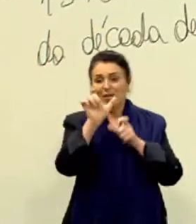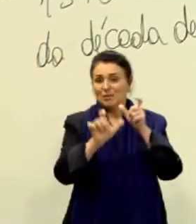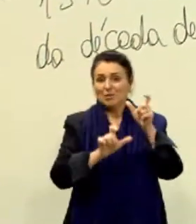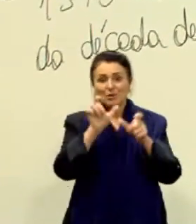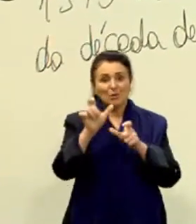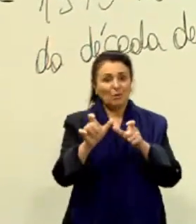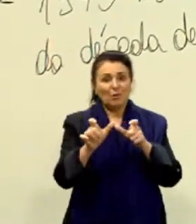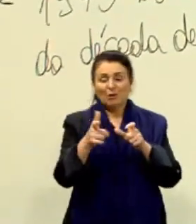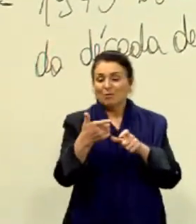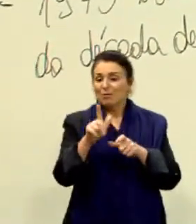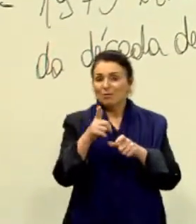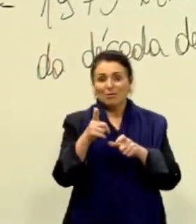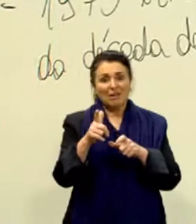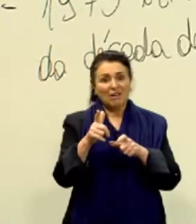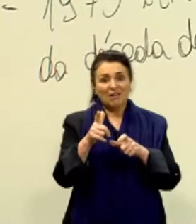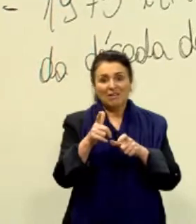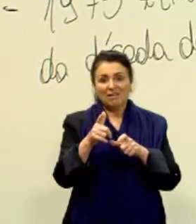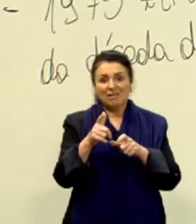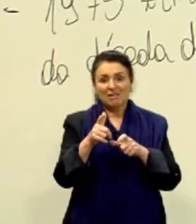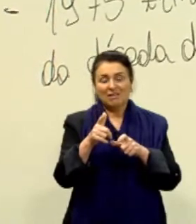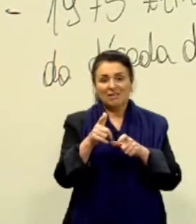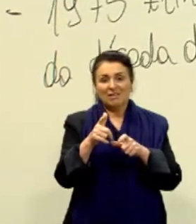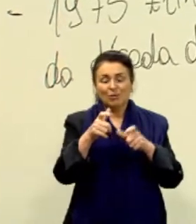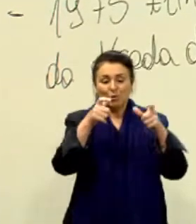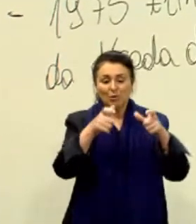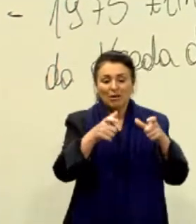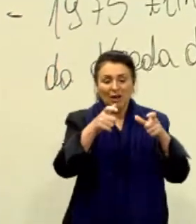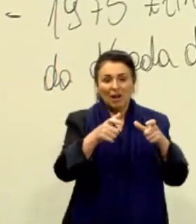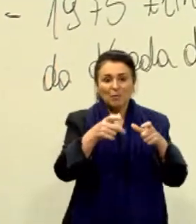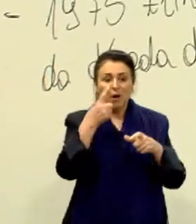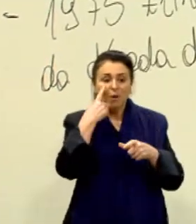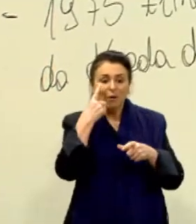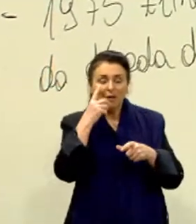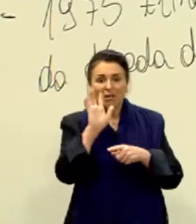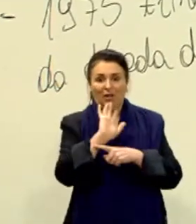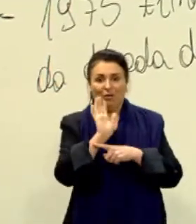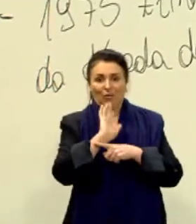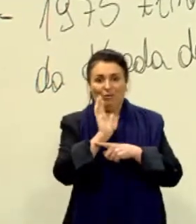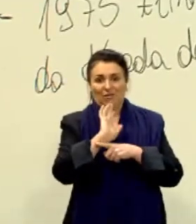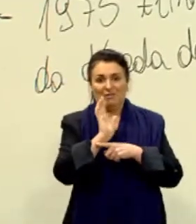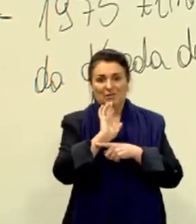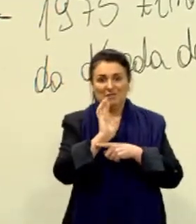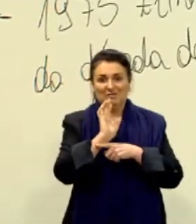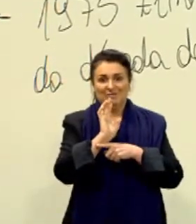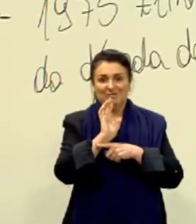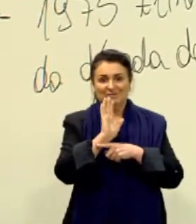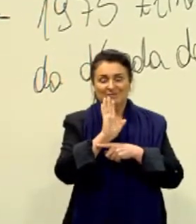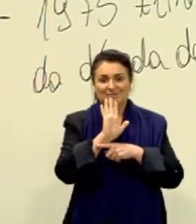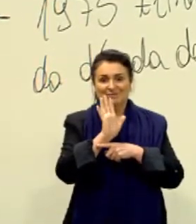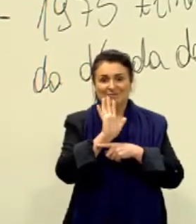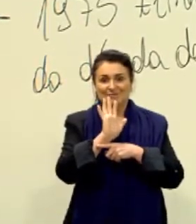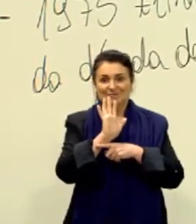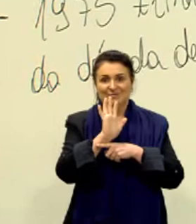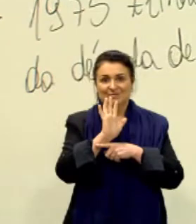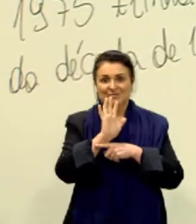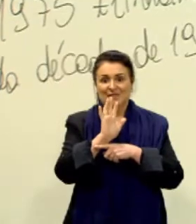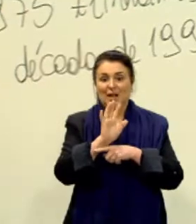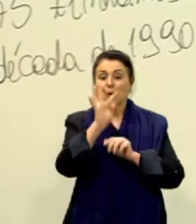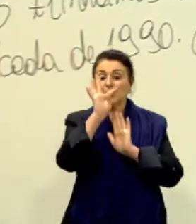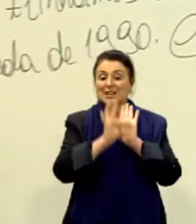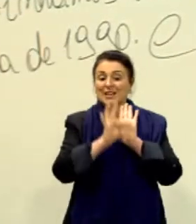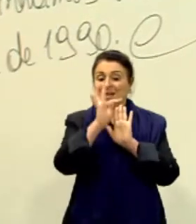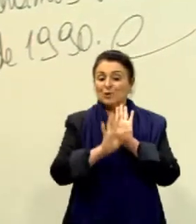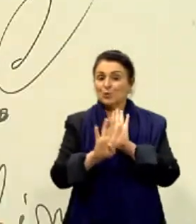ficam sem acesso, sem acesso, tá? Não sou eu que estou dizendo isso, tá? É o texto